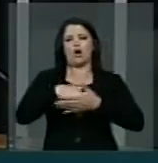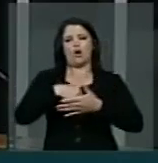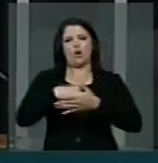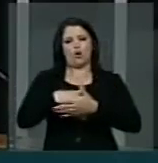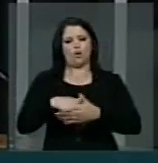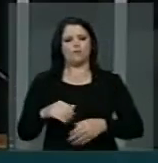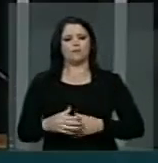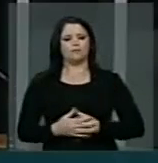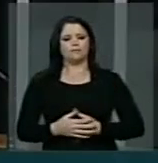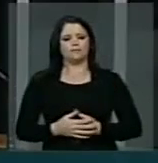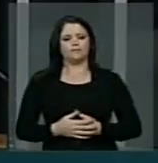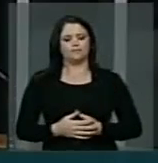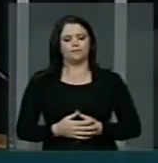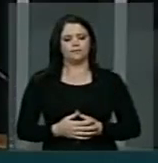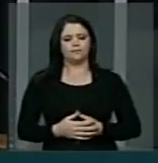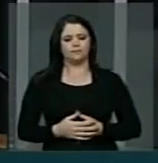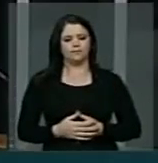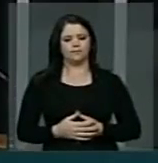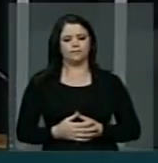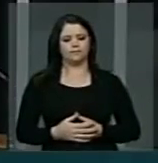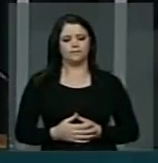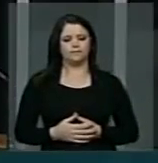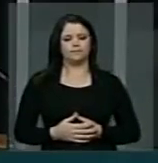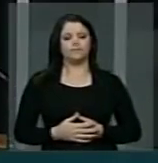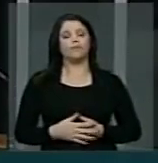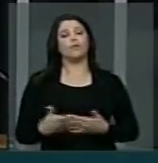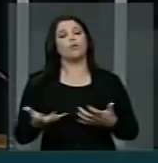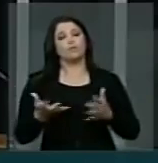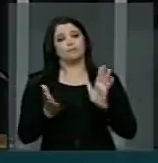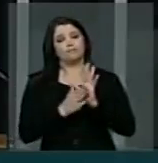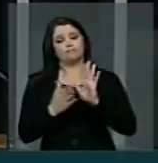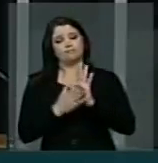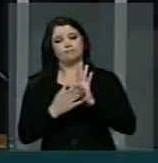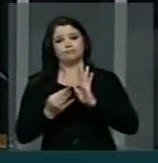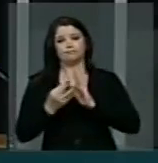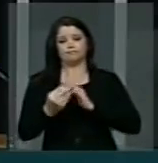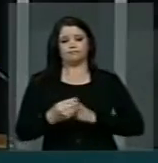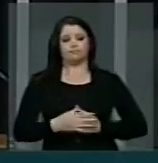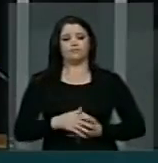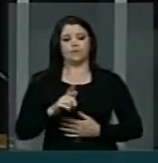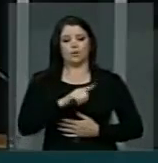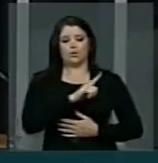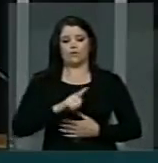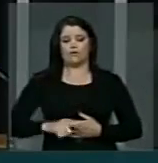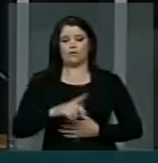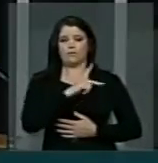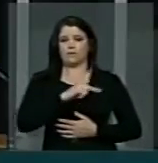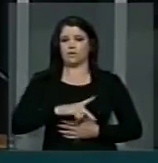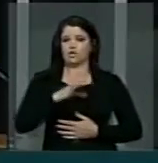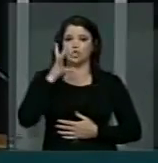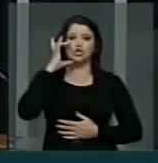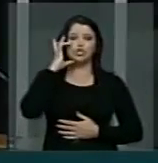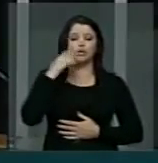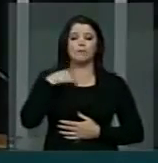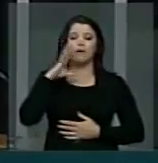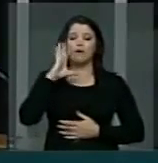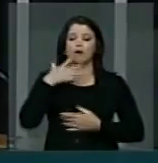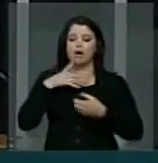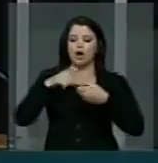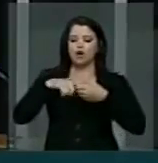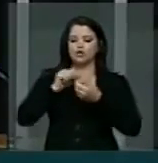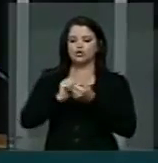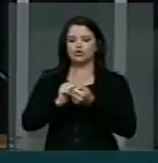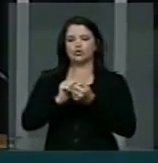Olimpíadas e também a Copa do Mundo. Quero parabenizar o governo da presidente Dilma, que em parceria